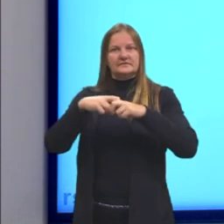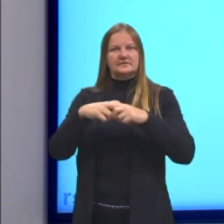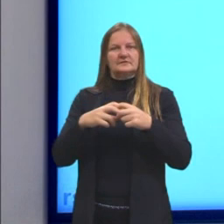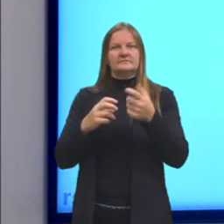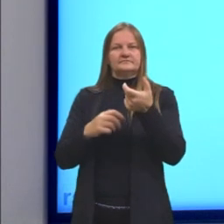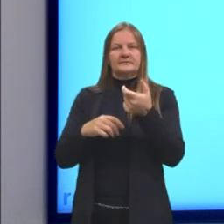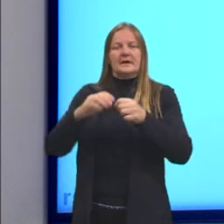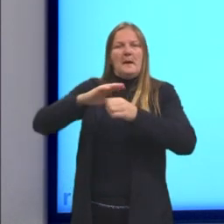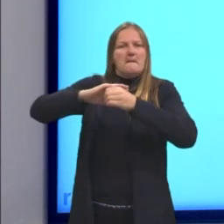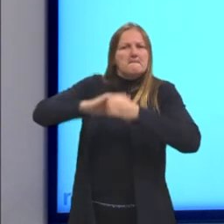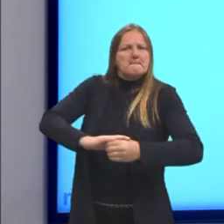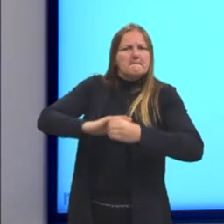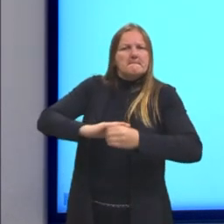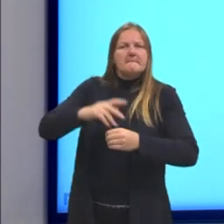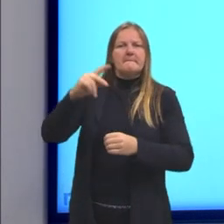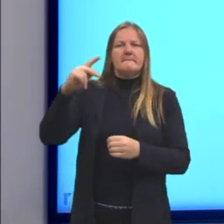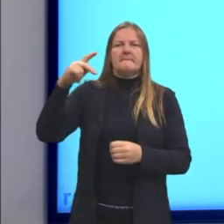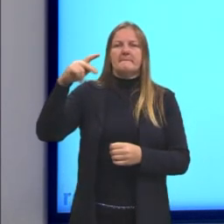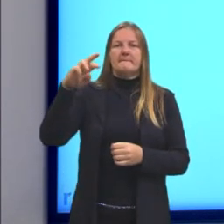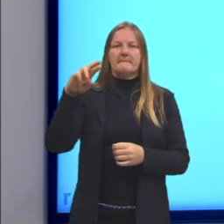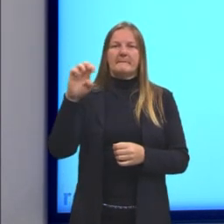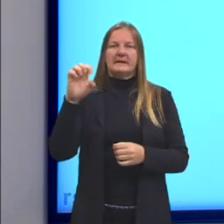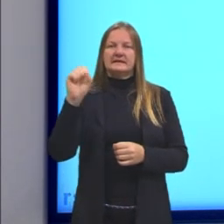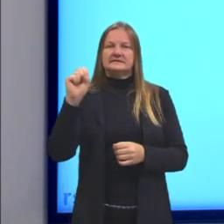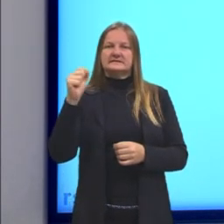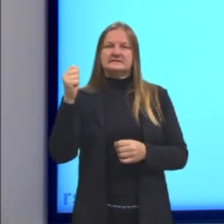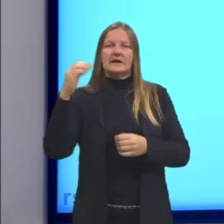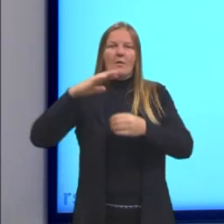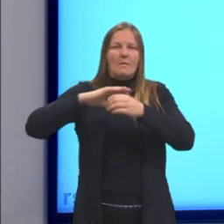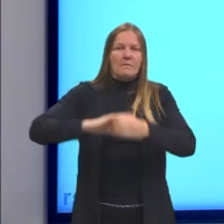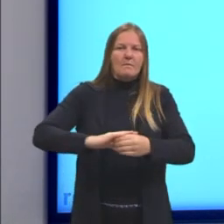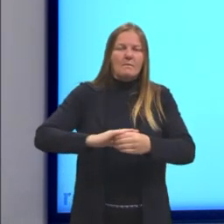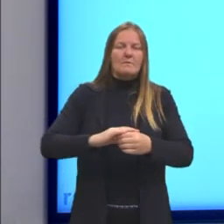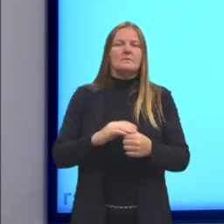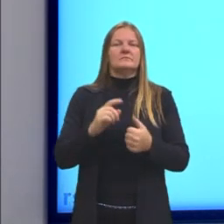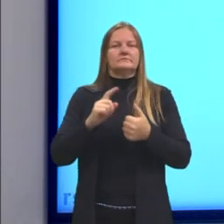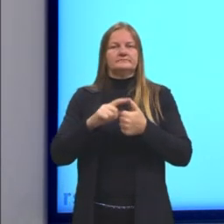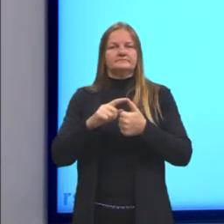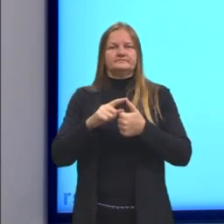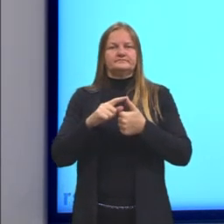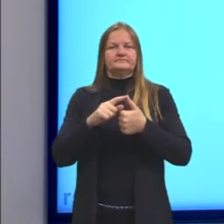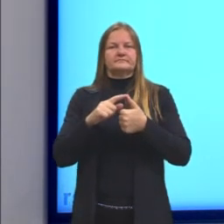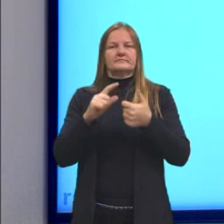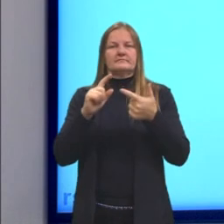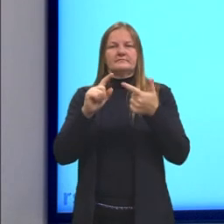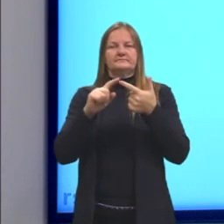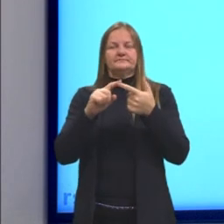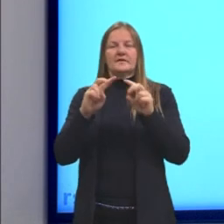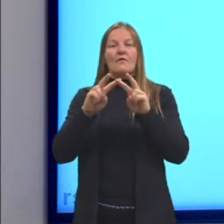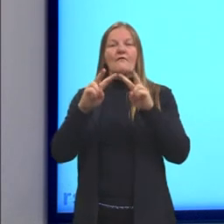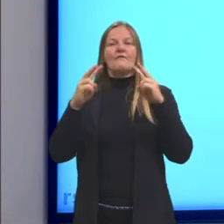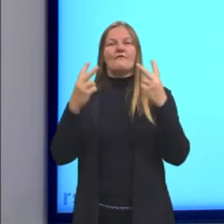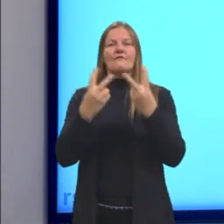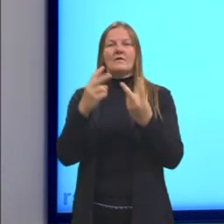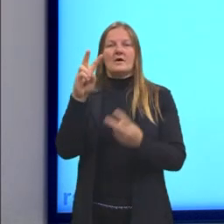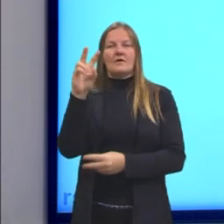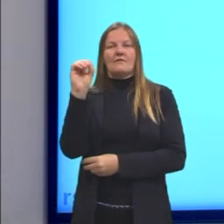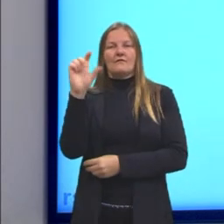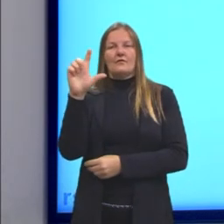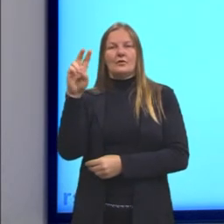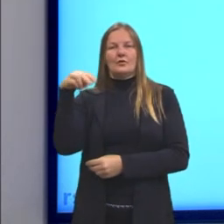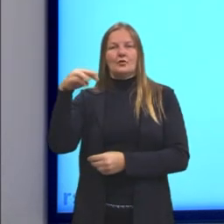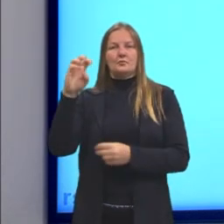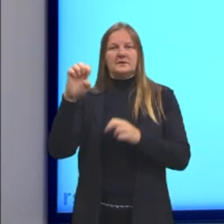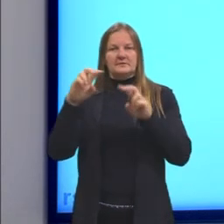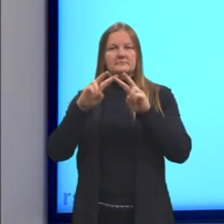a pressão, que a gente já viu em uma das nossas aulas, lá em fluídos. Volume, também já vimos,